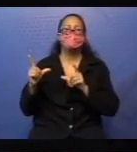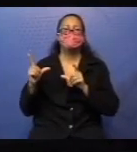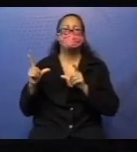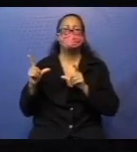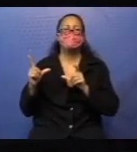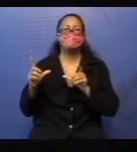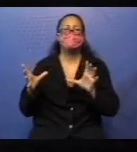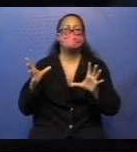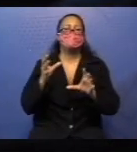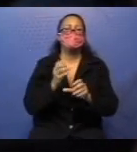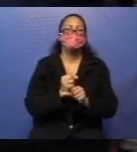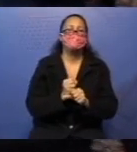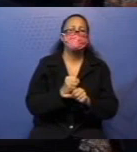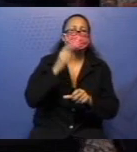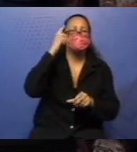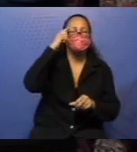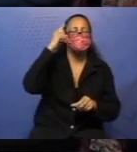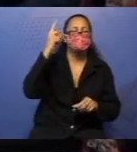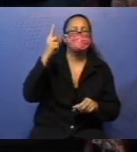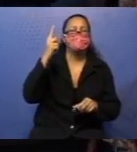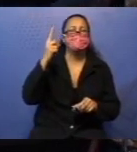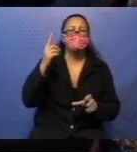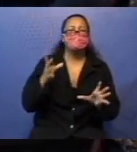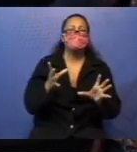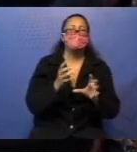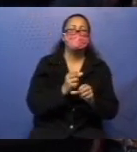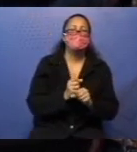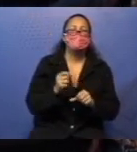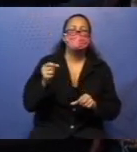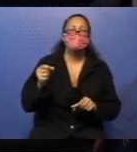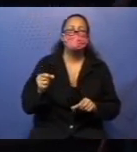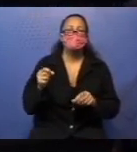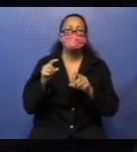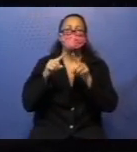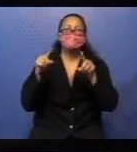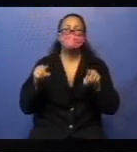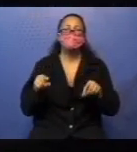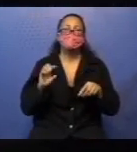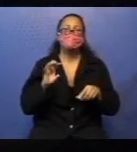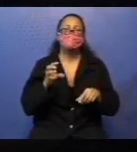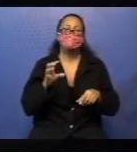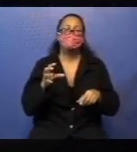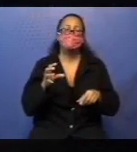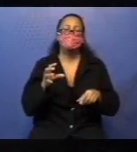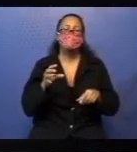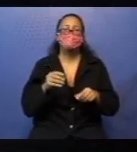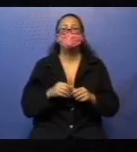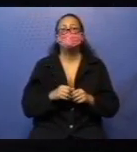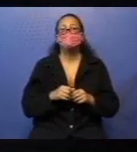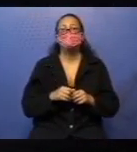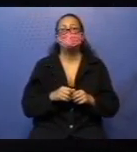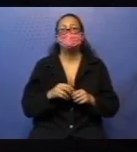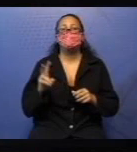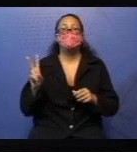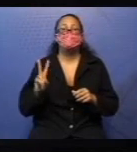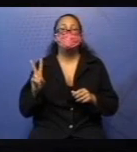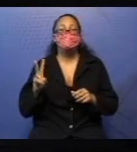aditiva de juntar moedas no cofrinho. E a segunda, a ideia